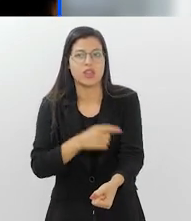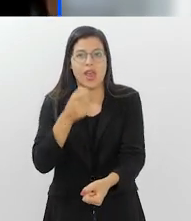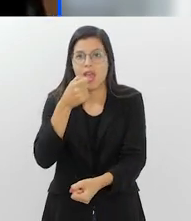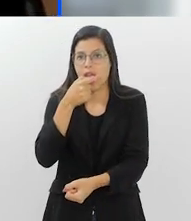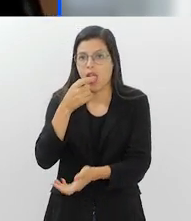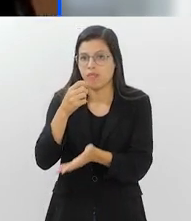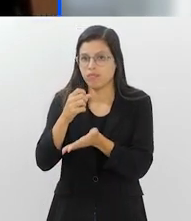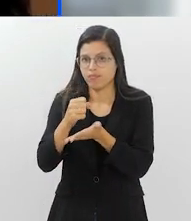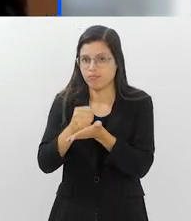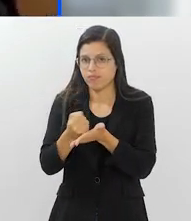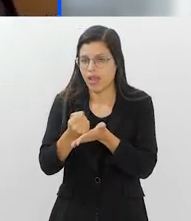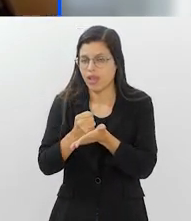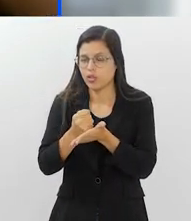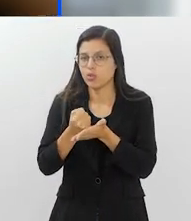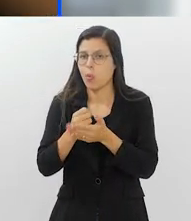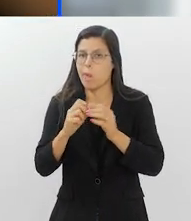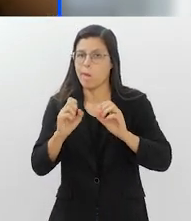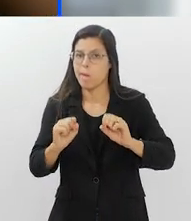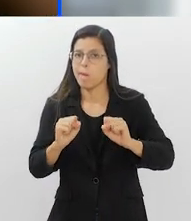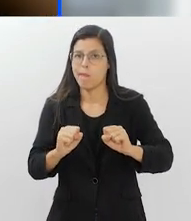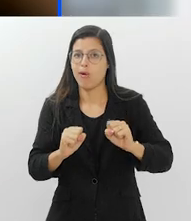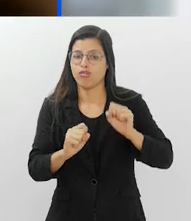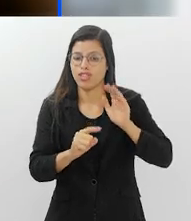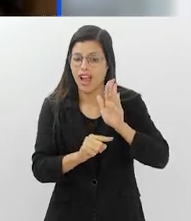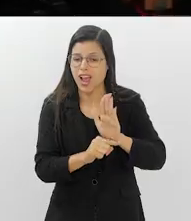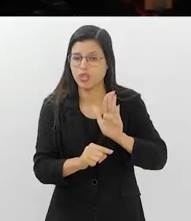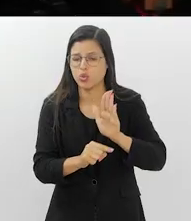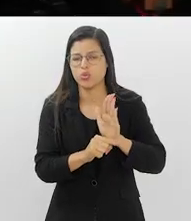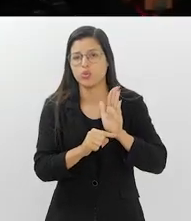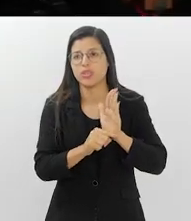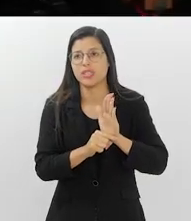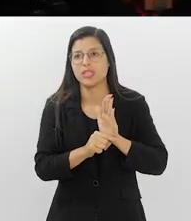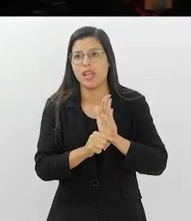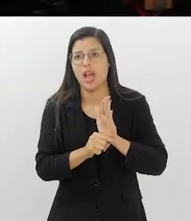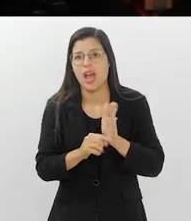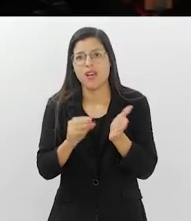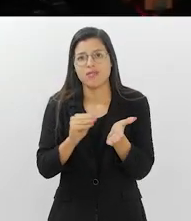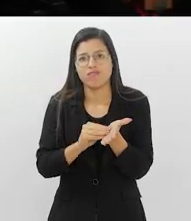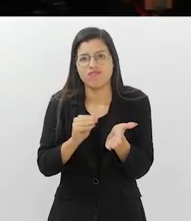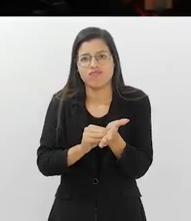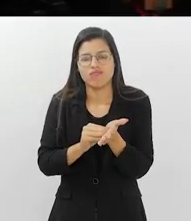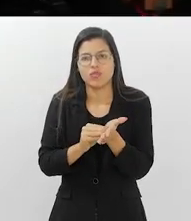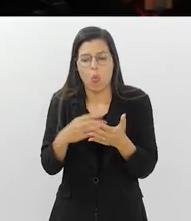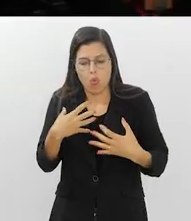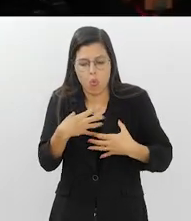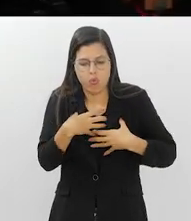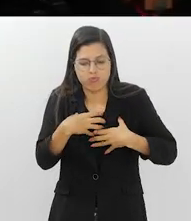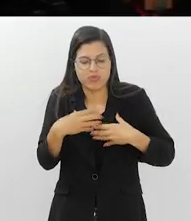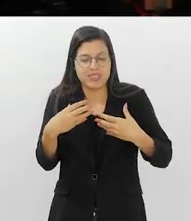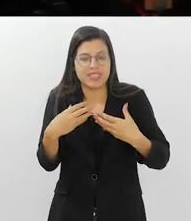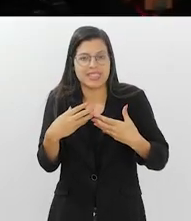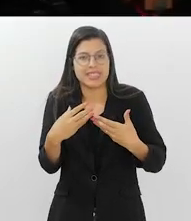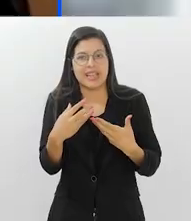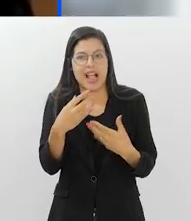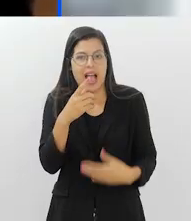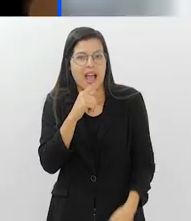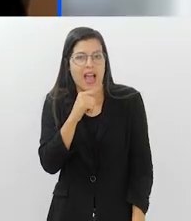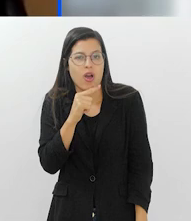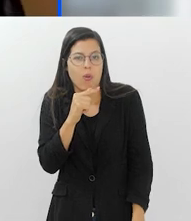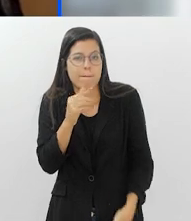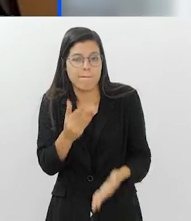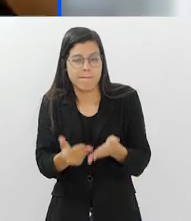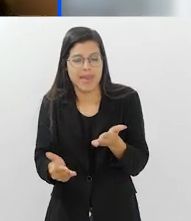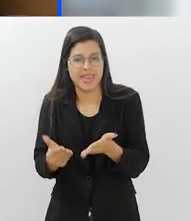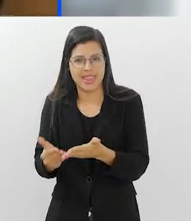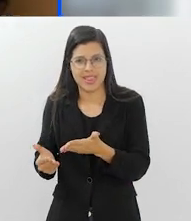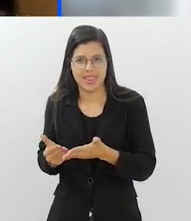tomando uma medicação que podem contribuir para a desidratação, né? Só que quando a gente é mais